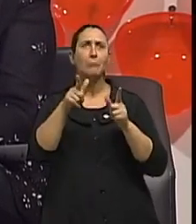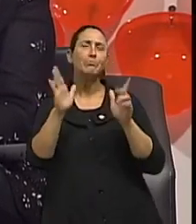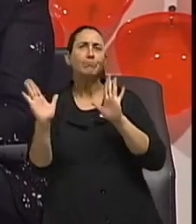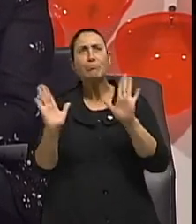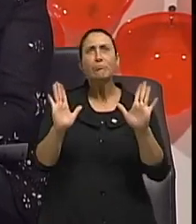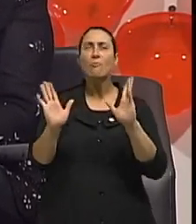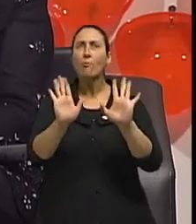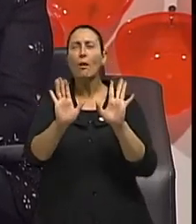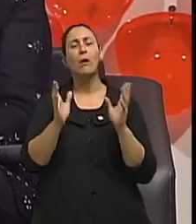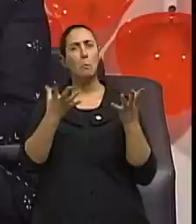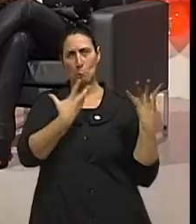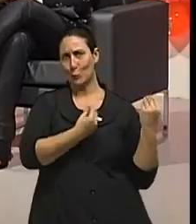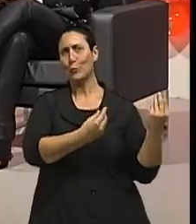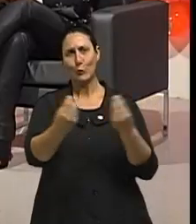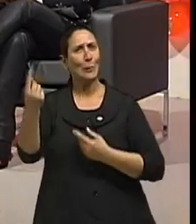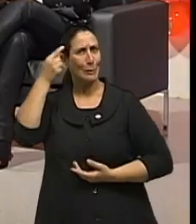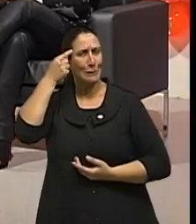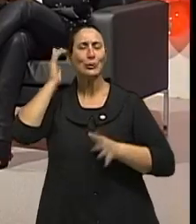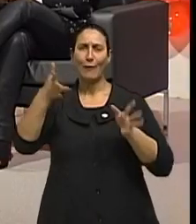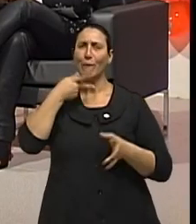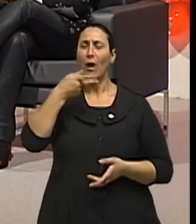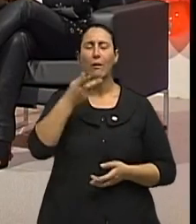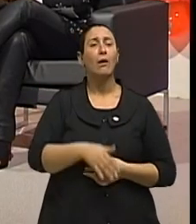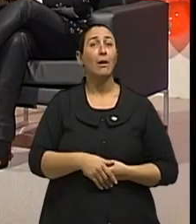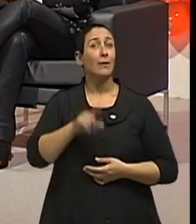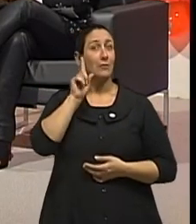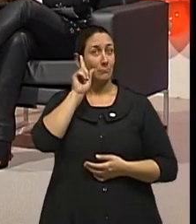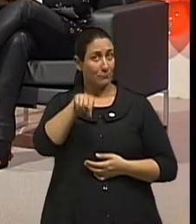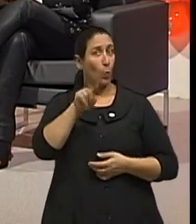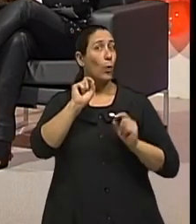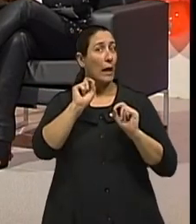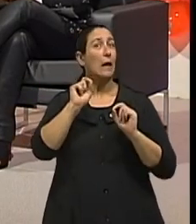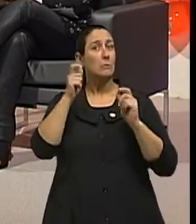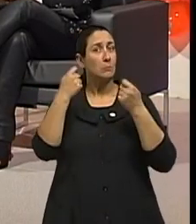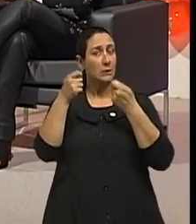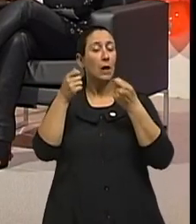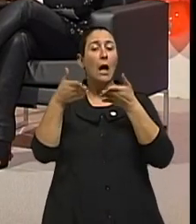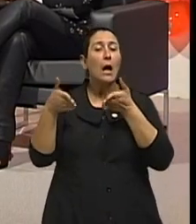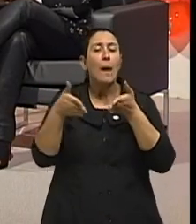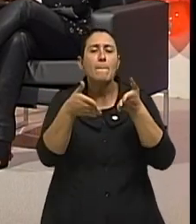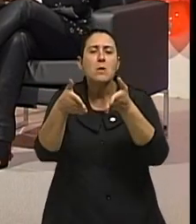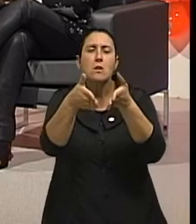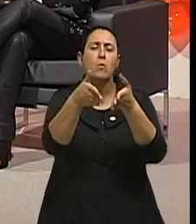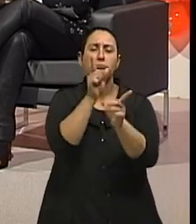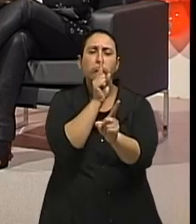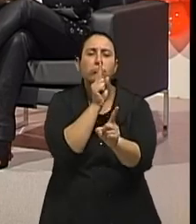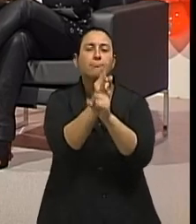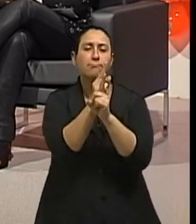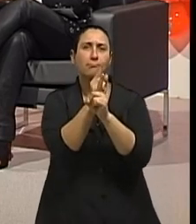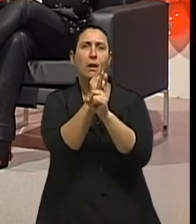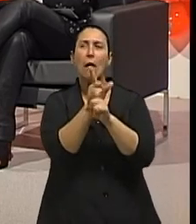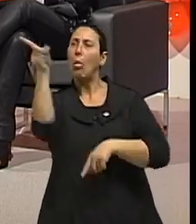né? Muitos e muitos pensadores já disseram, a chave está no caminho do meio, realmente. Não é nem numa ponta, nem na outra.